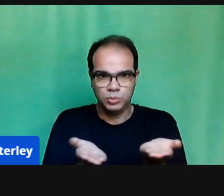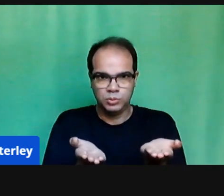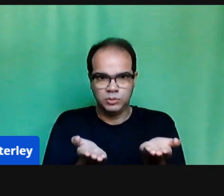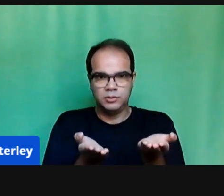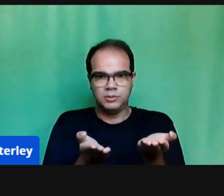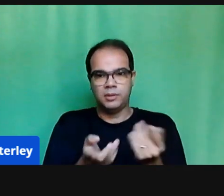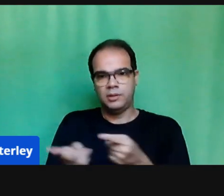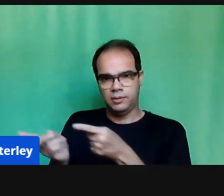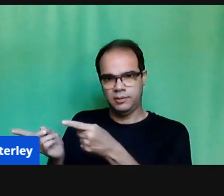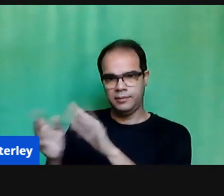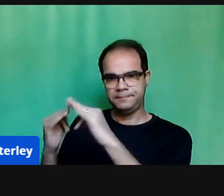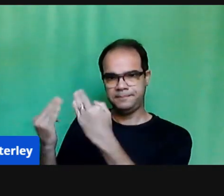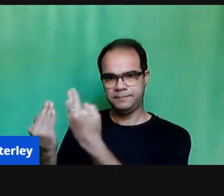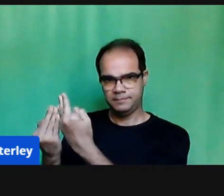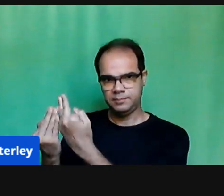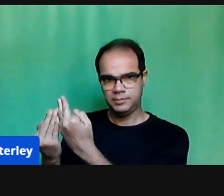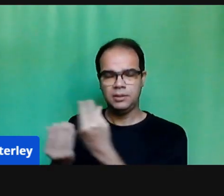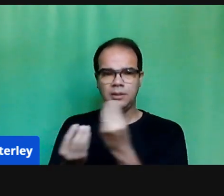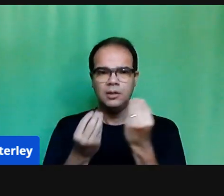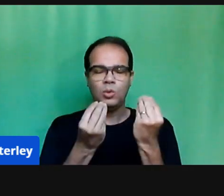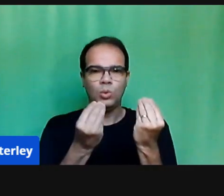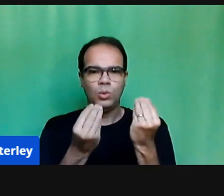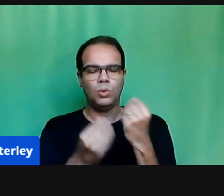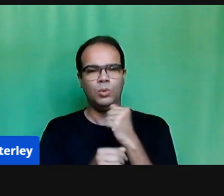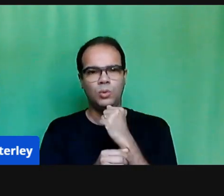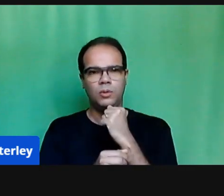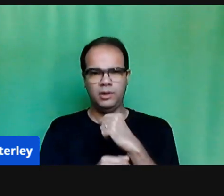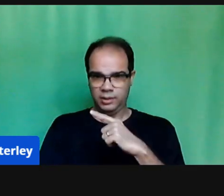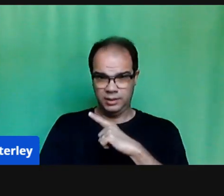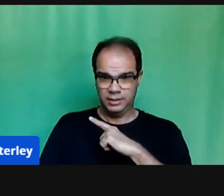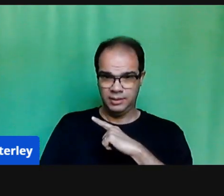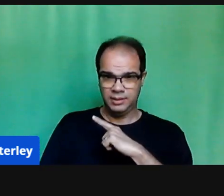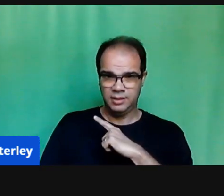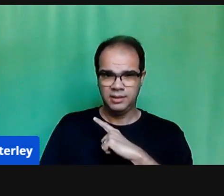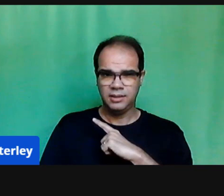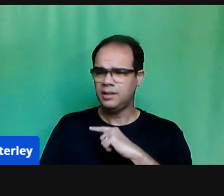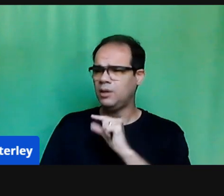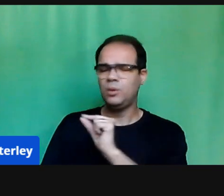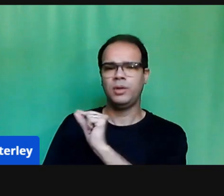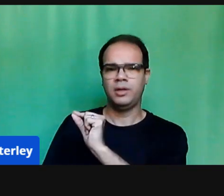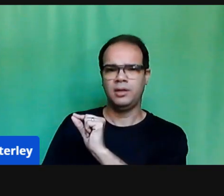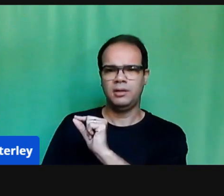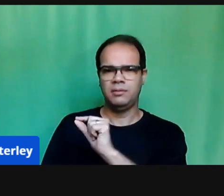que as nossas famílias vivenciam, quais os recursos que elas dispõem.